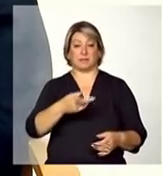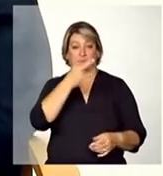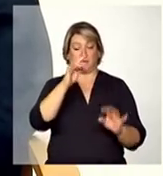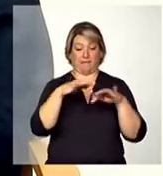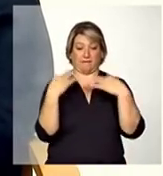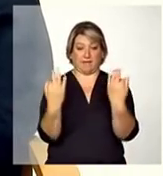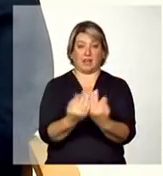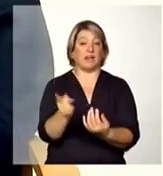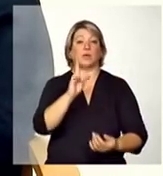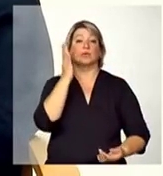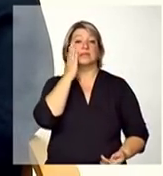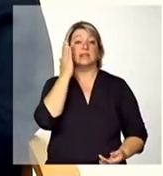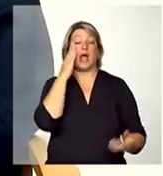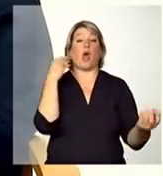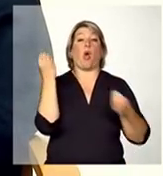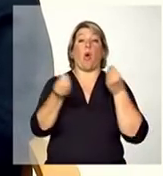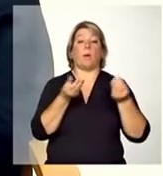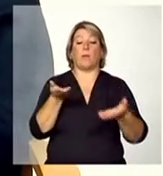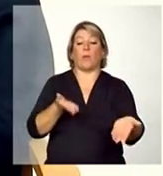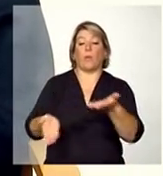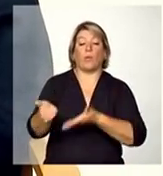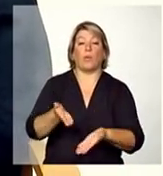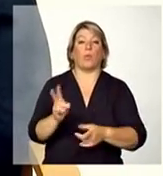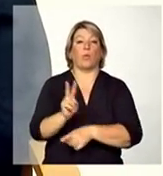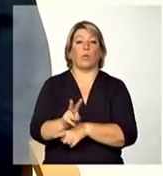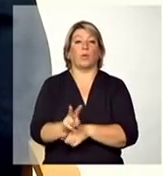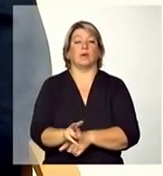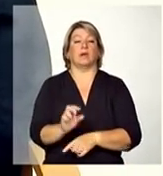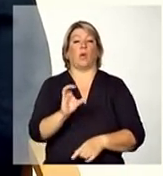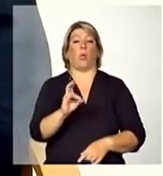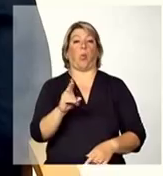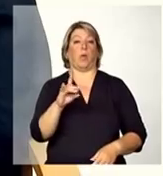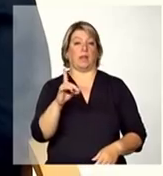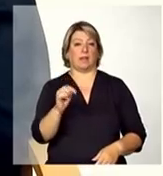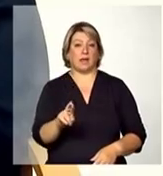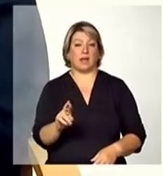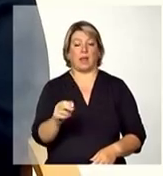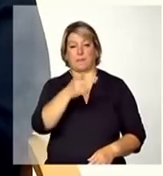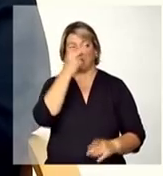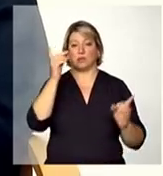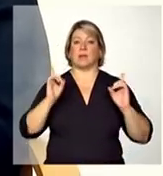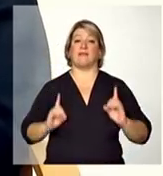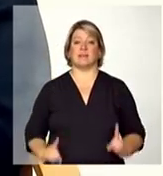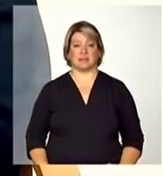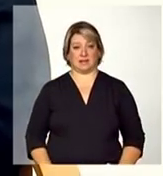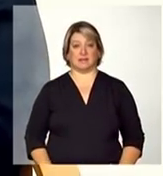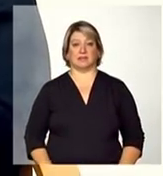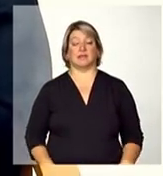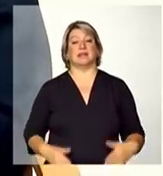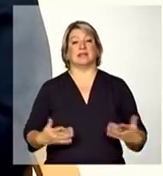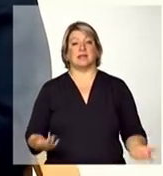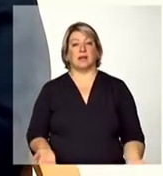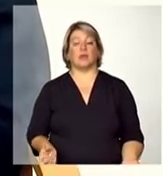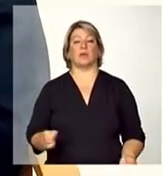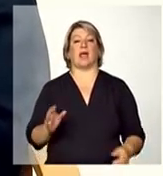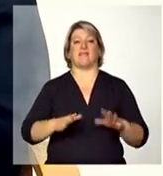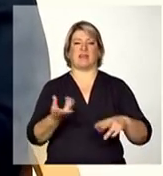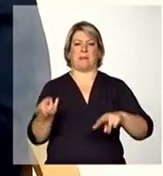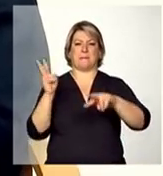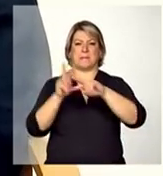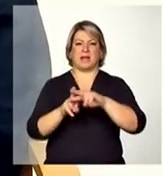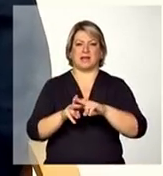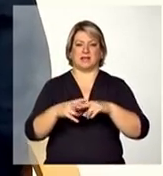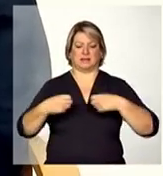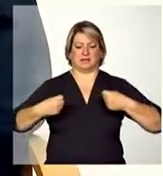adequada, não tem muitas vezes a forma como deve proceder com a pessoa com deficiência e acaba enjaulando ou mesmo